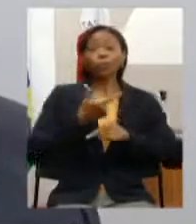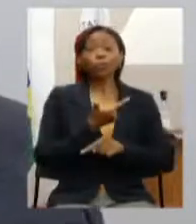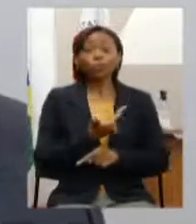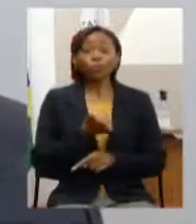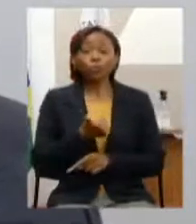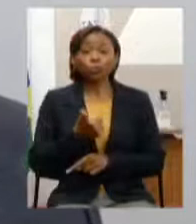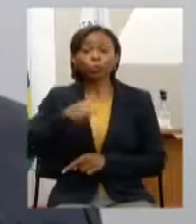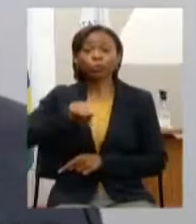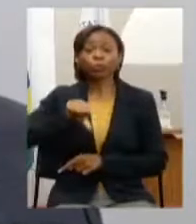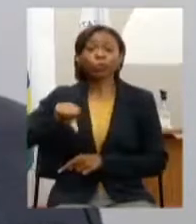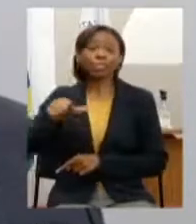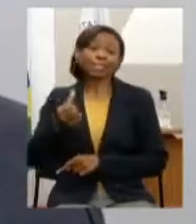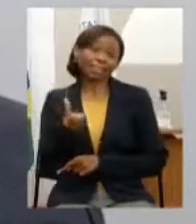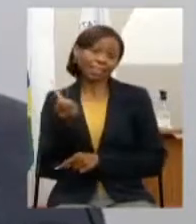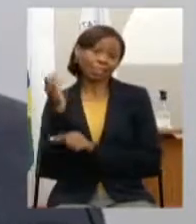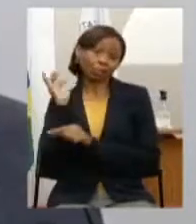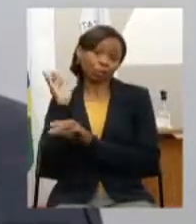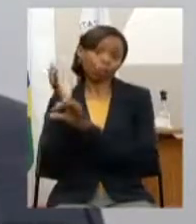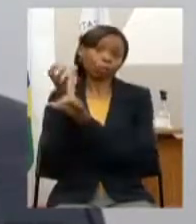então